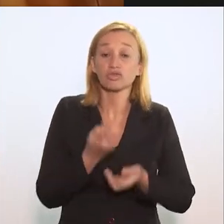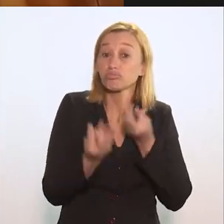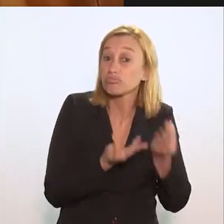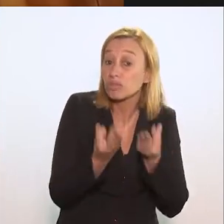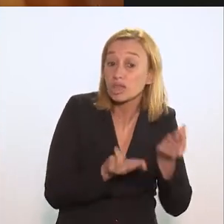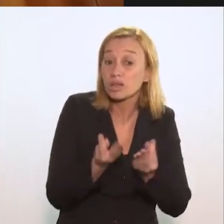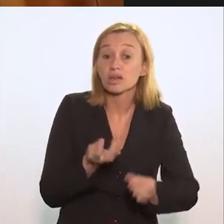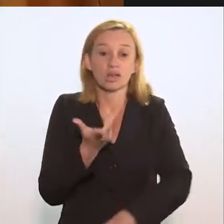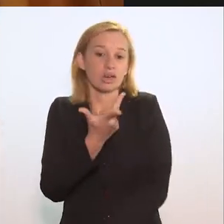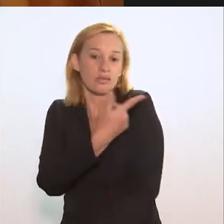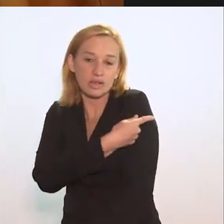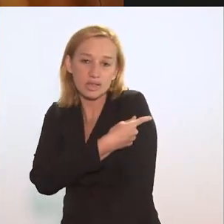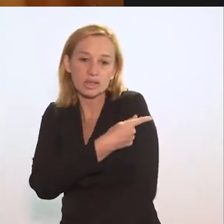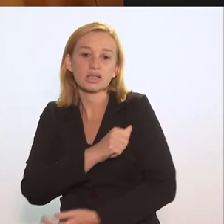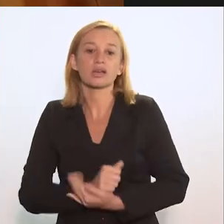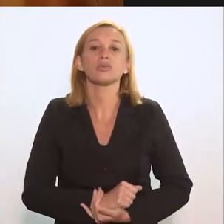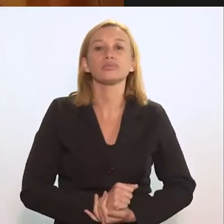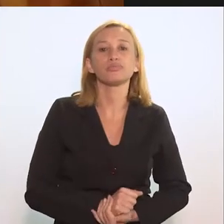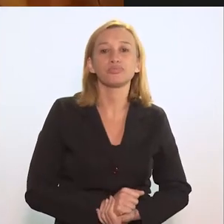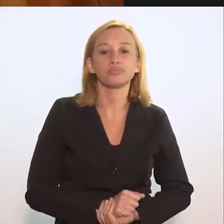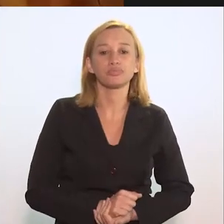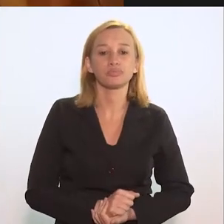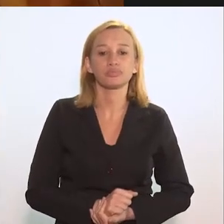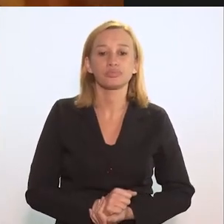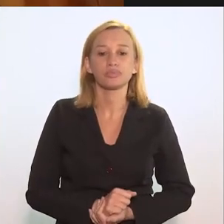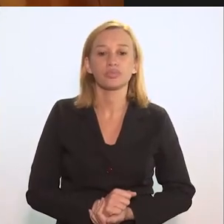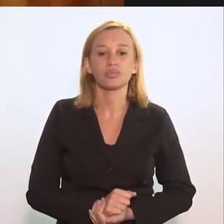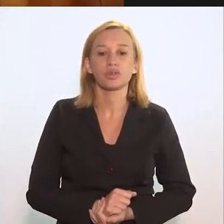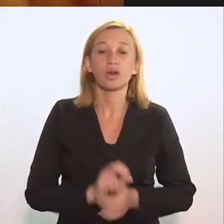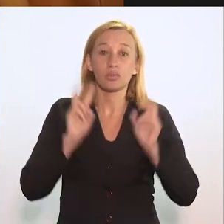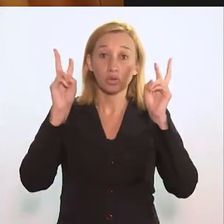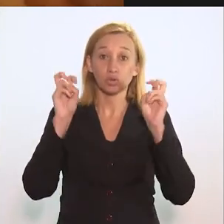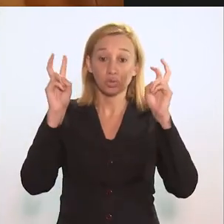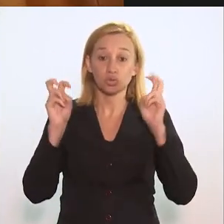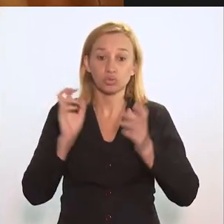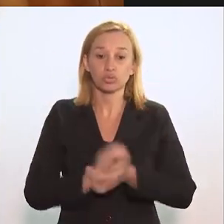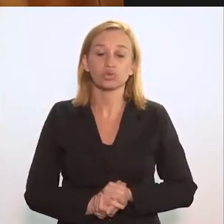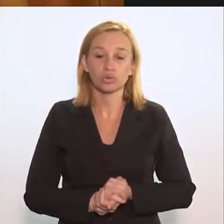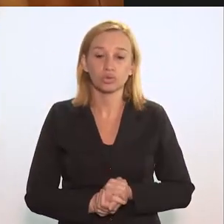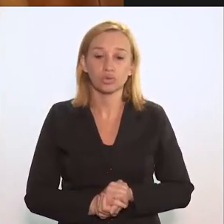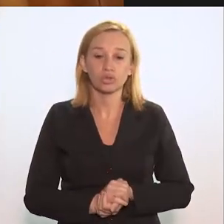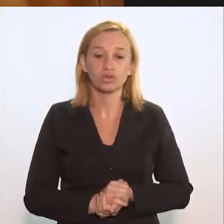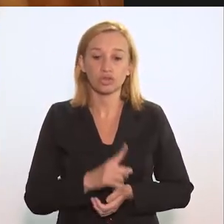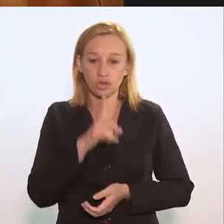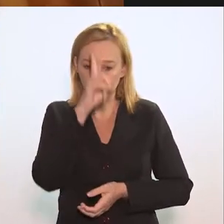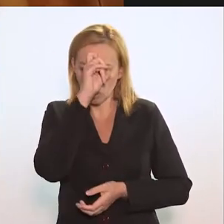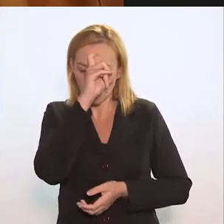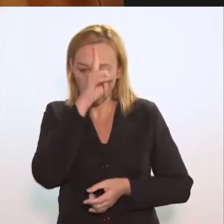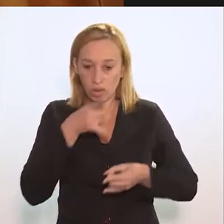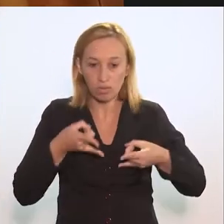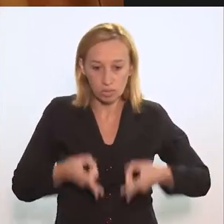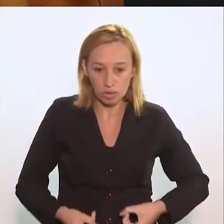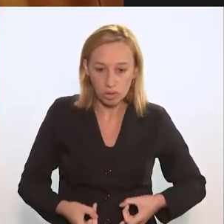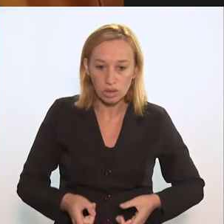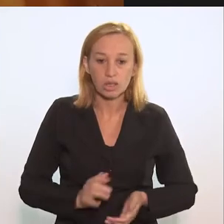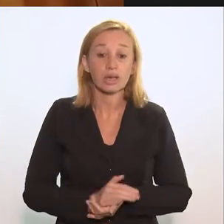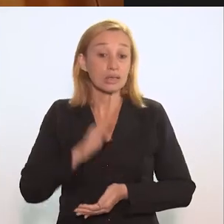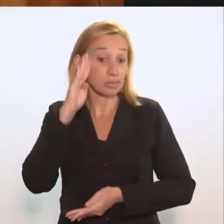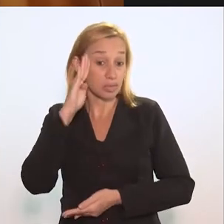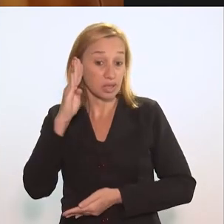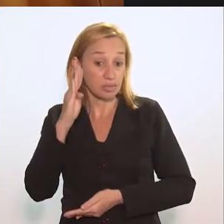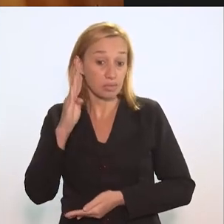para a busca de tratamento, para vacinação a nível global, para questões de internação.